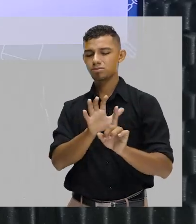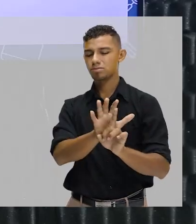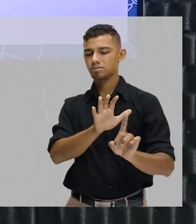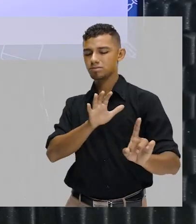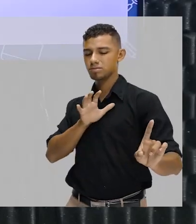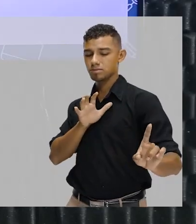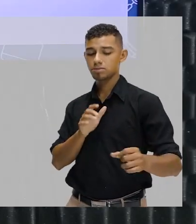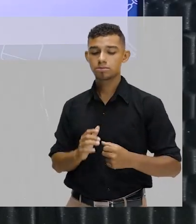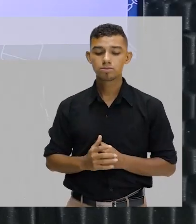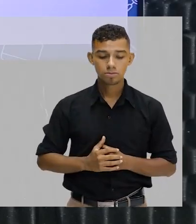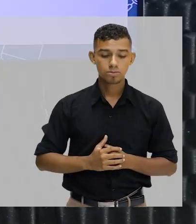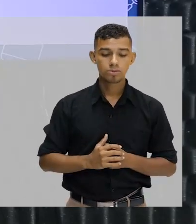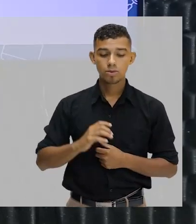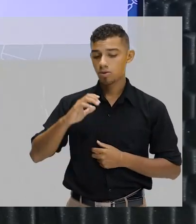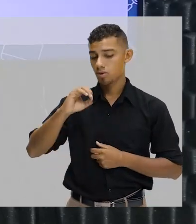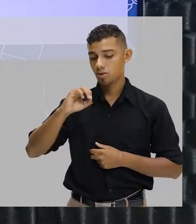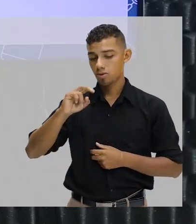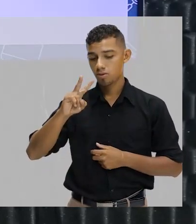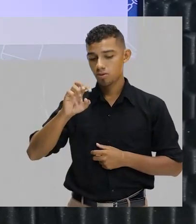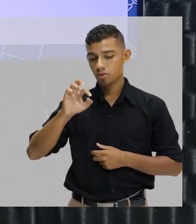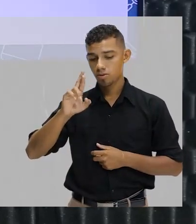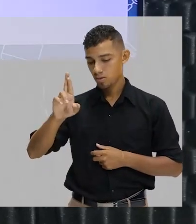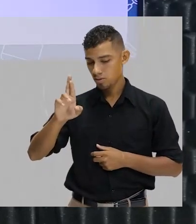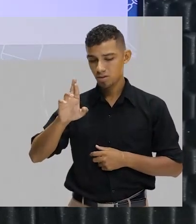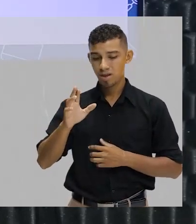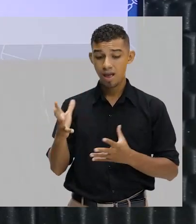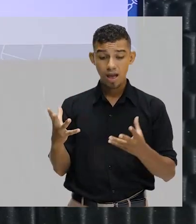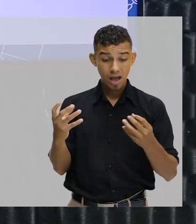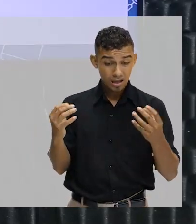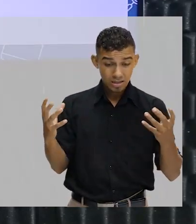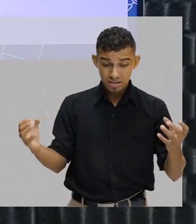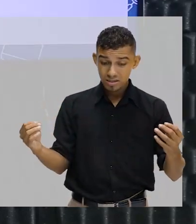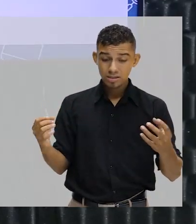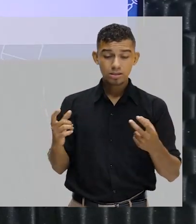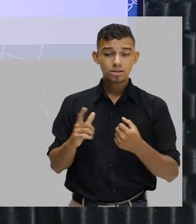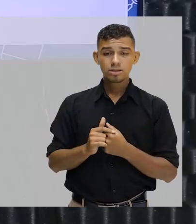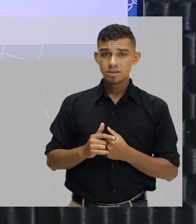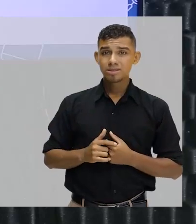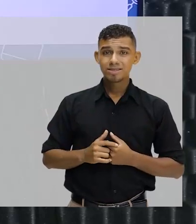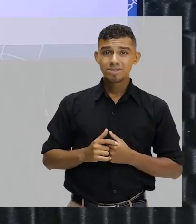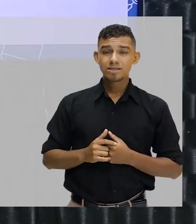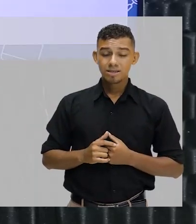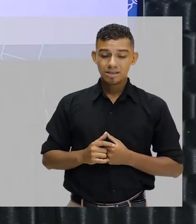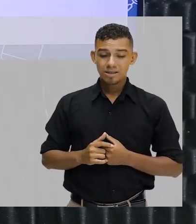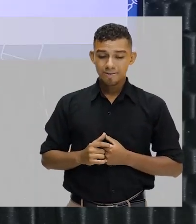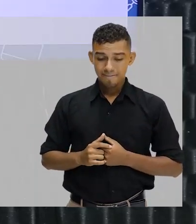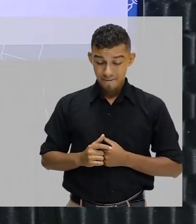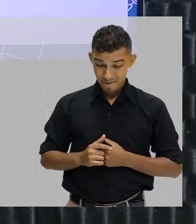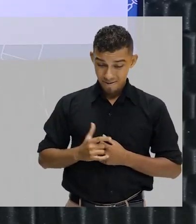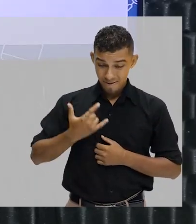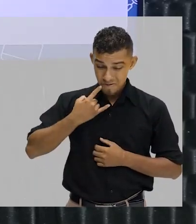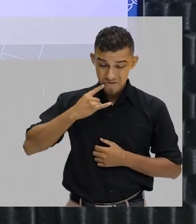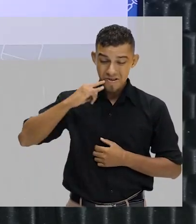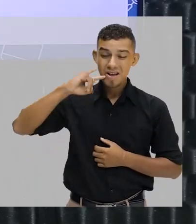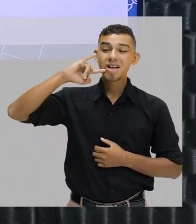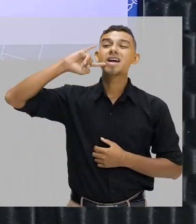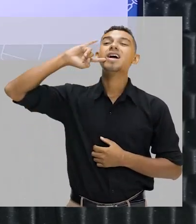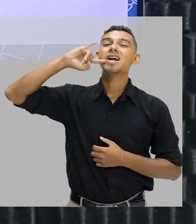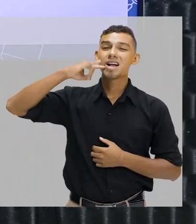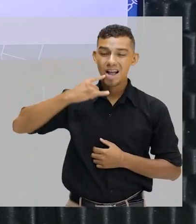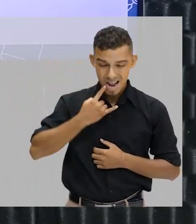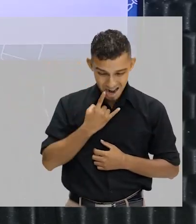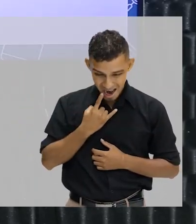Overdose. Over é excesso. Overdose é a dose em excesso de algo. Então, cada um desses